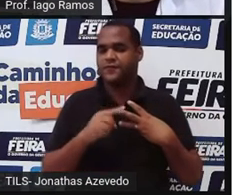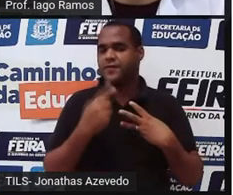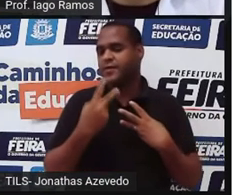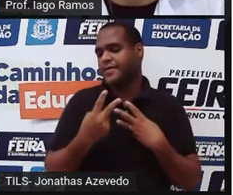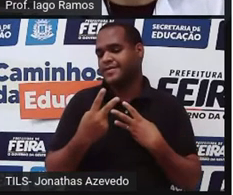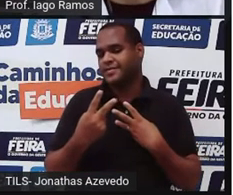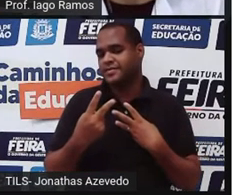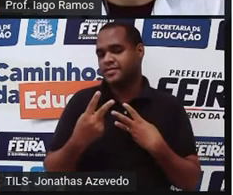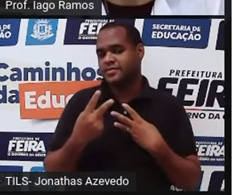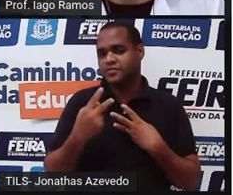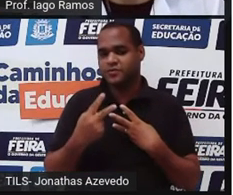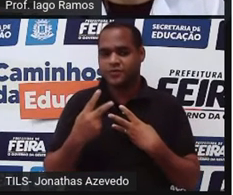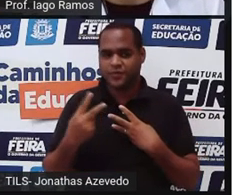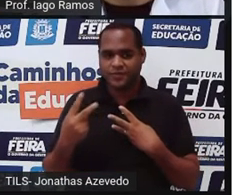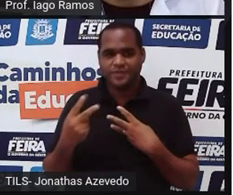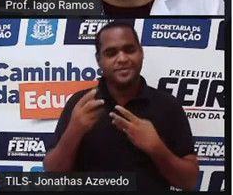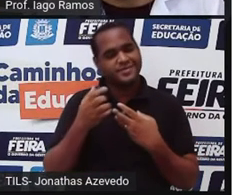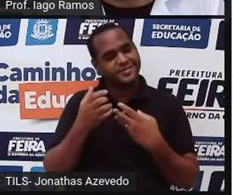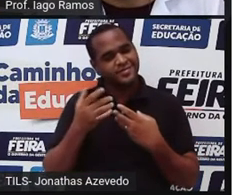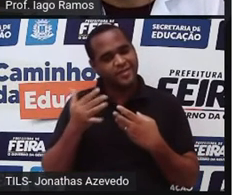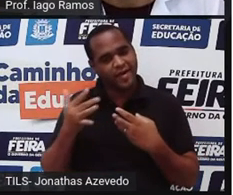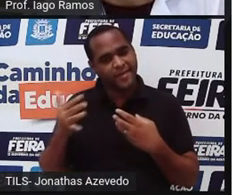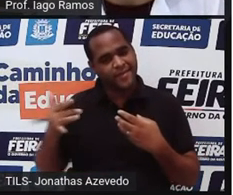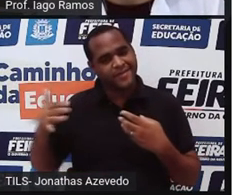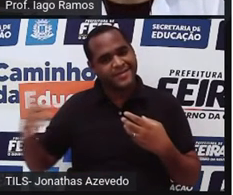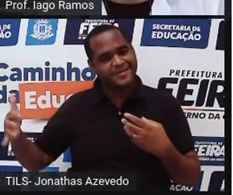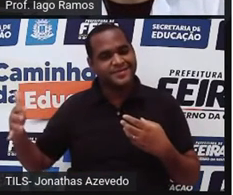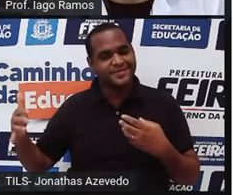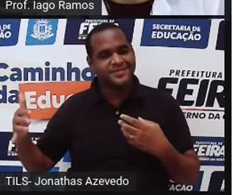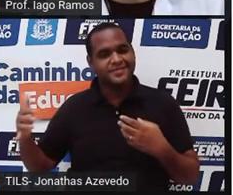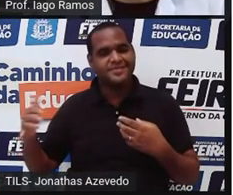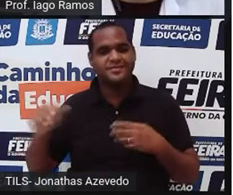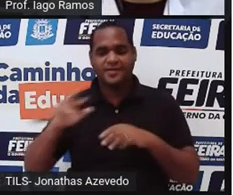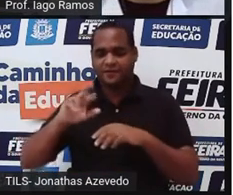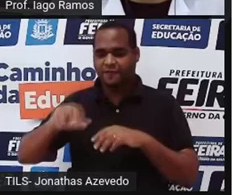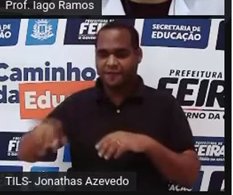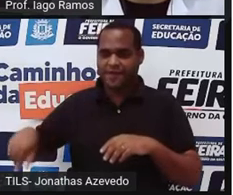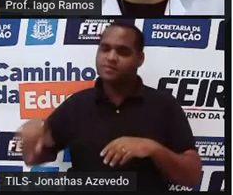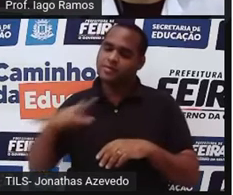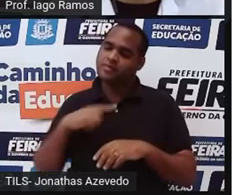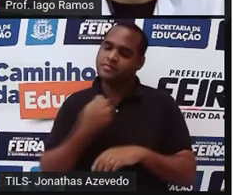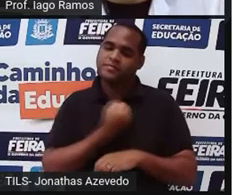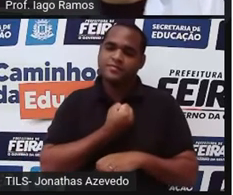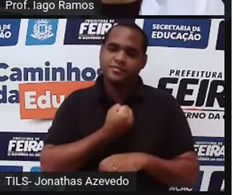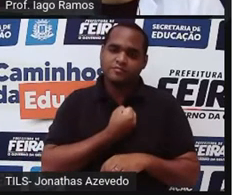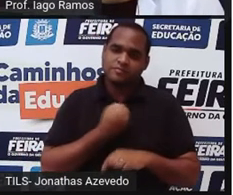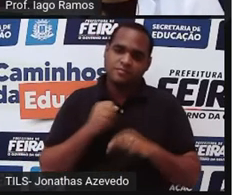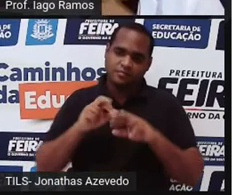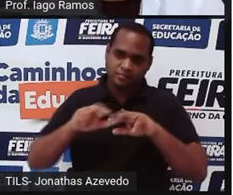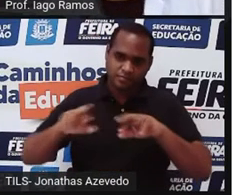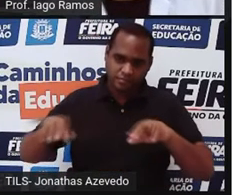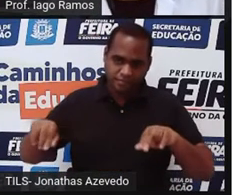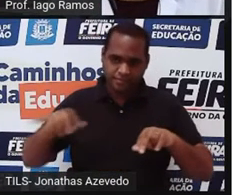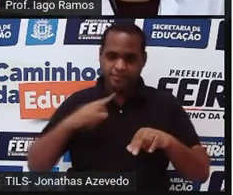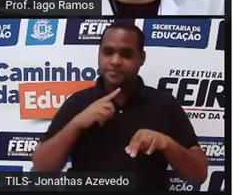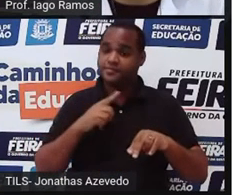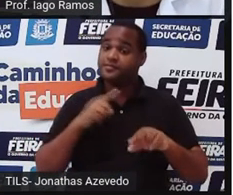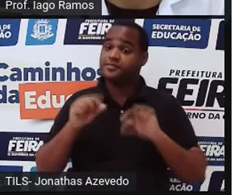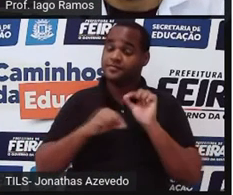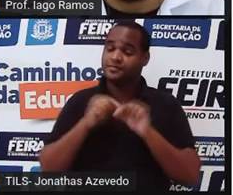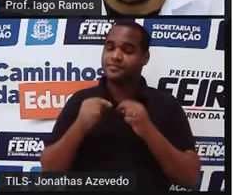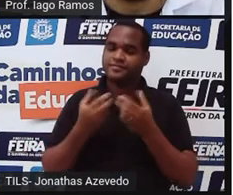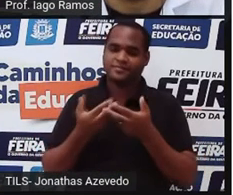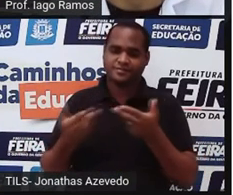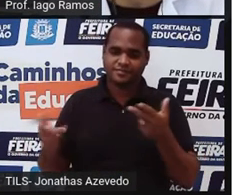,222. Reticências para dizer que está aparecendo aí infinitos algarismos